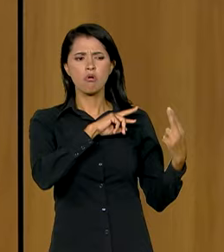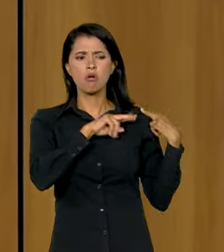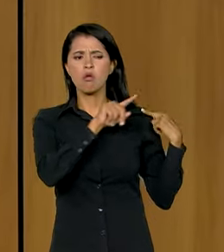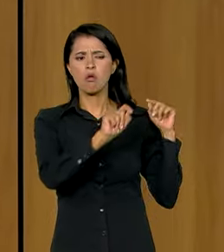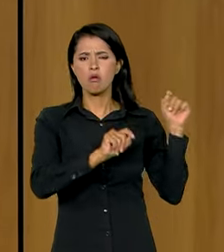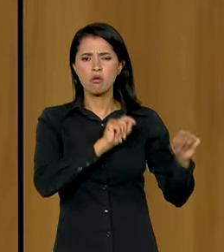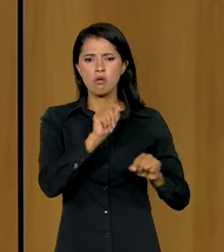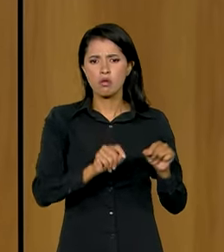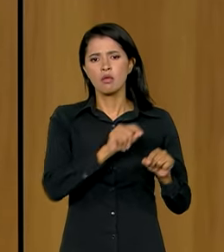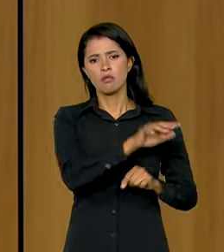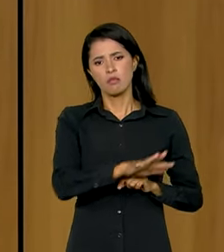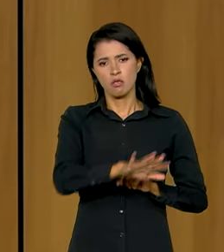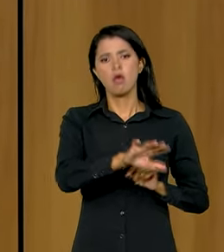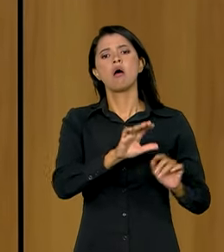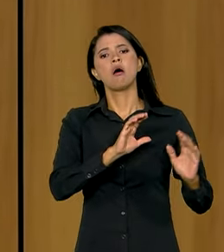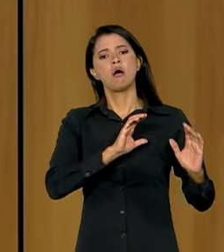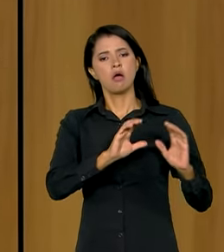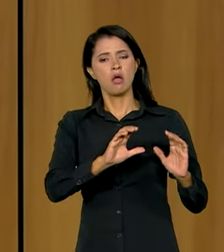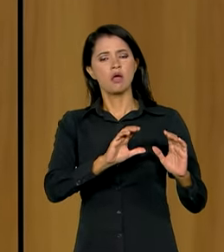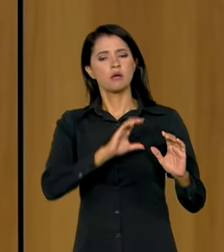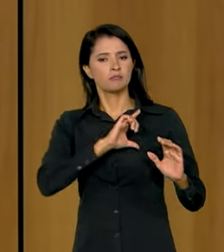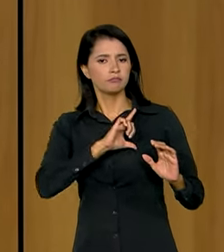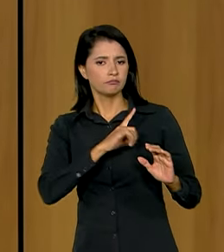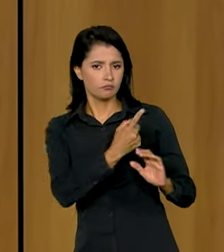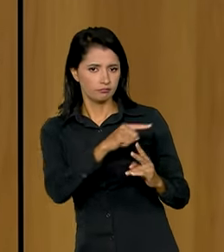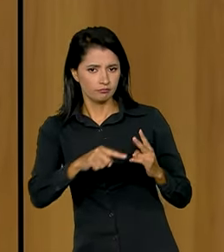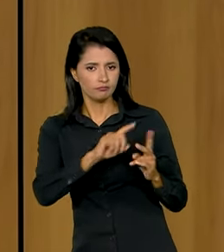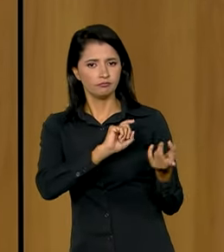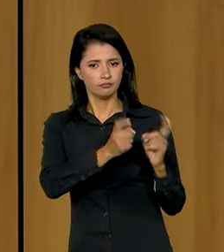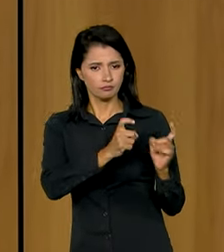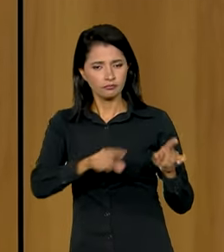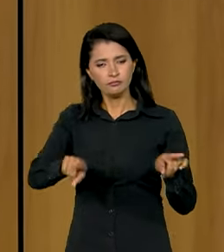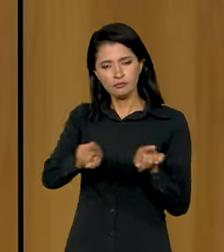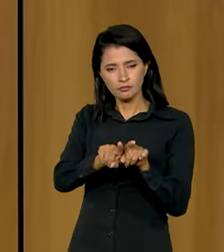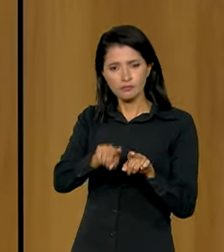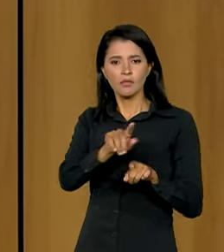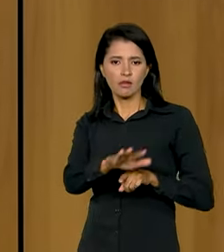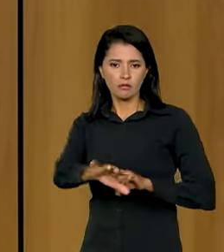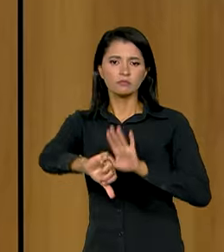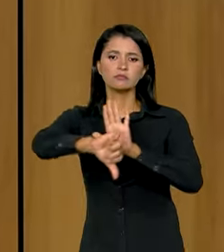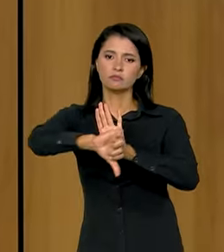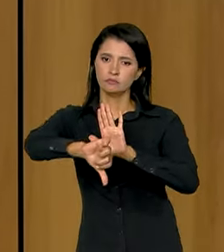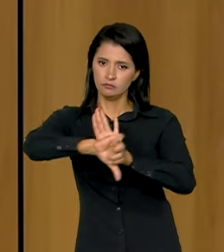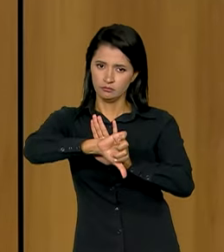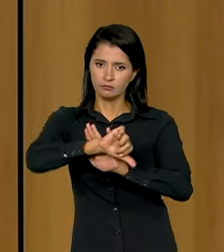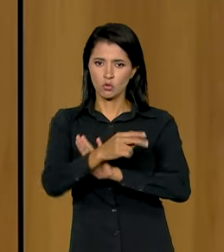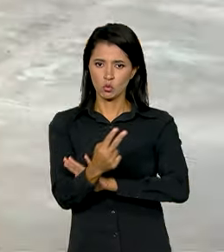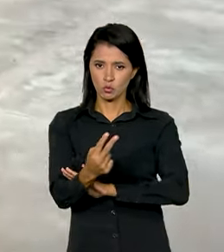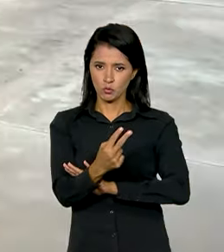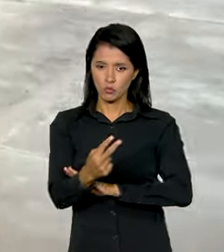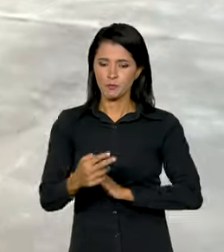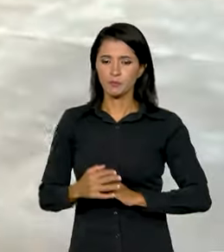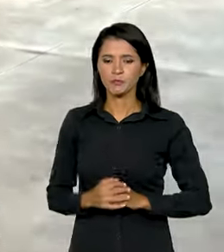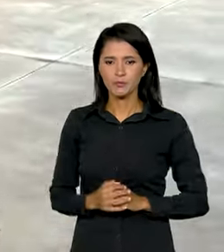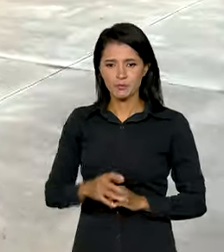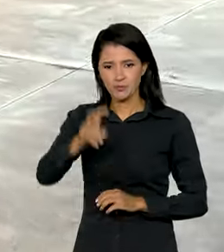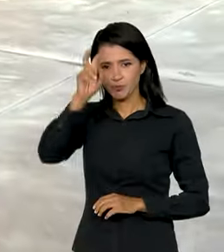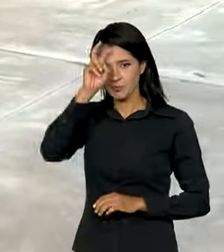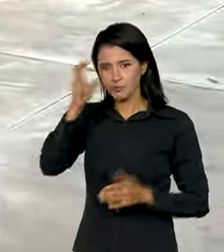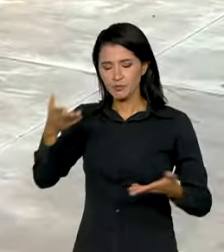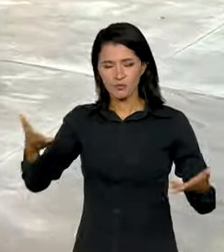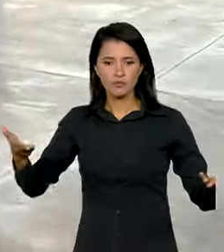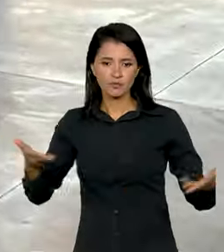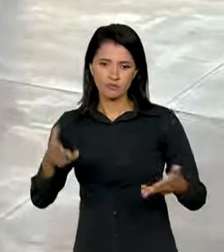tanto no âmbito administrativo como no âmbito criminal. Nesta quinta